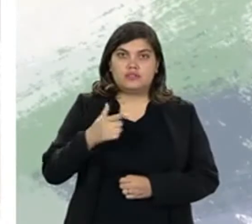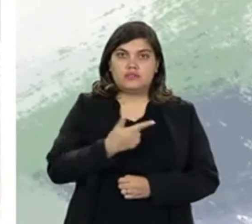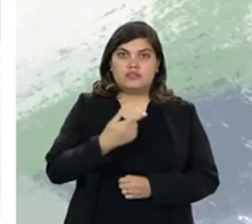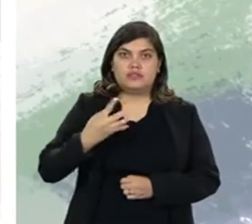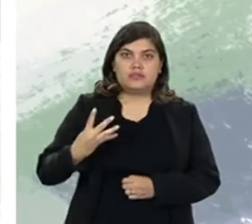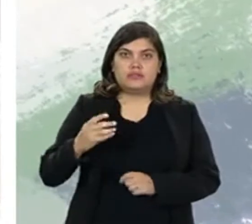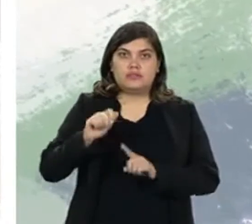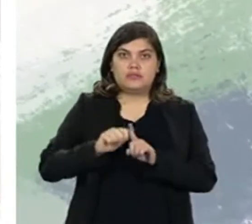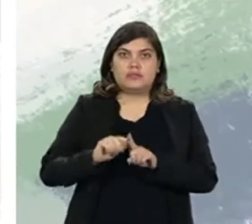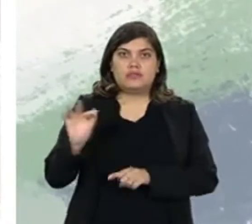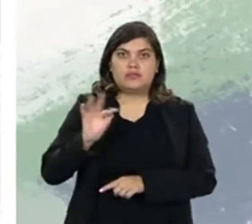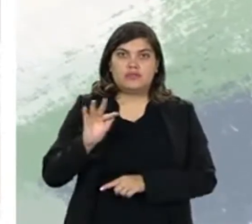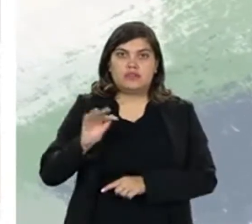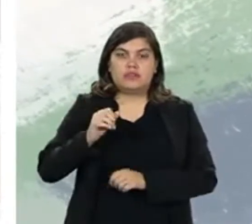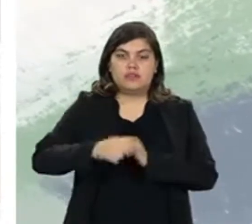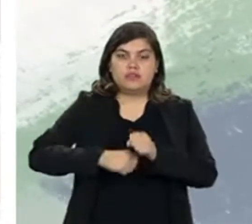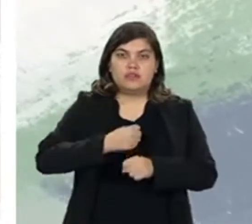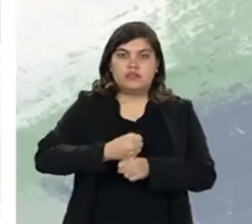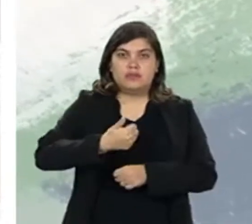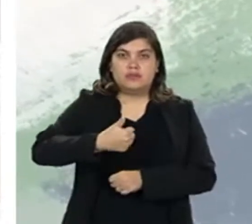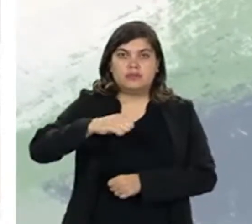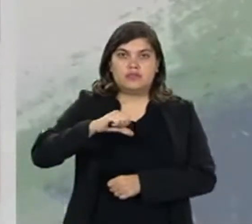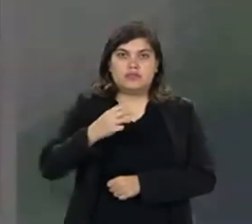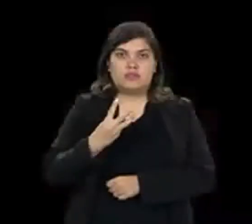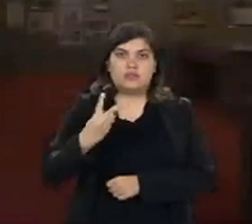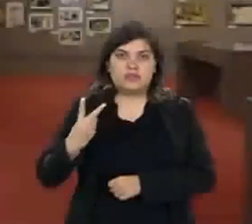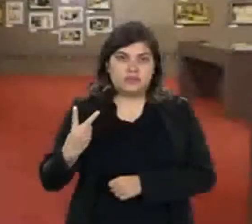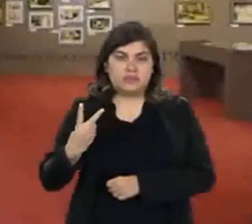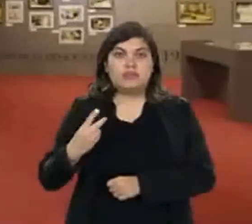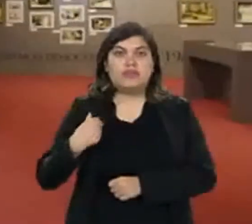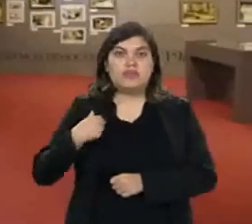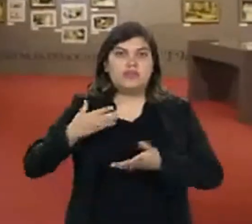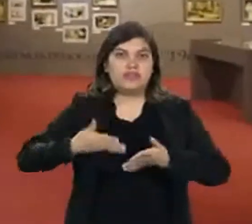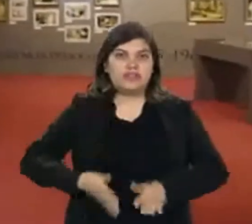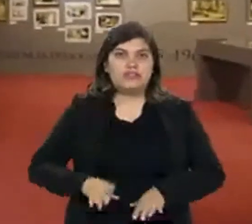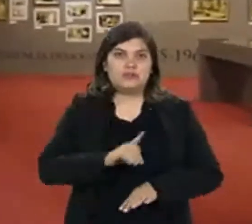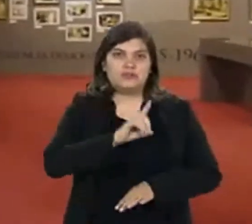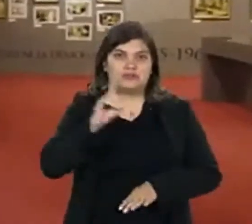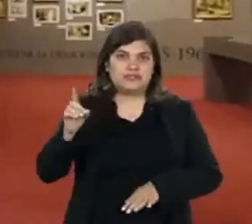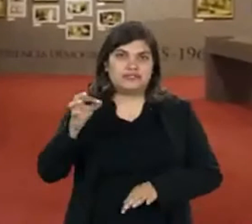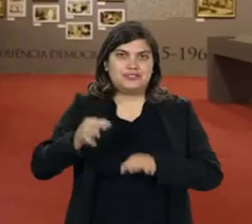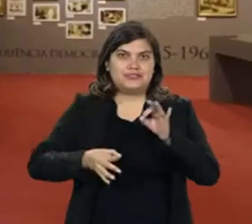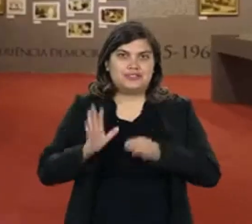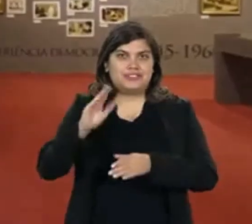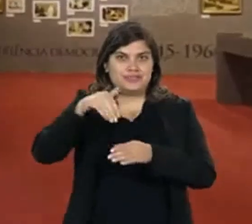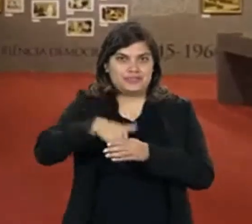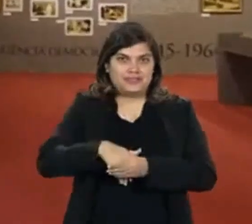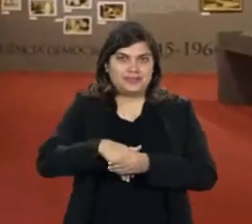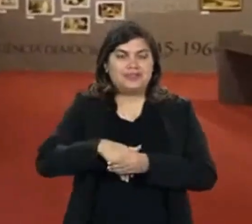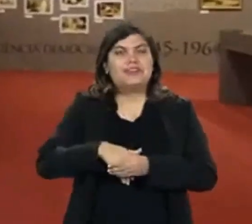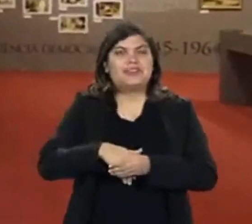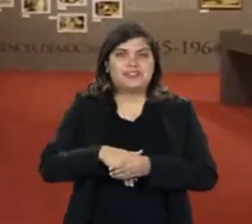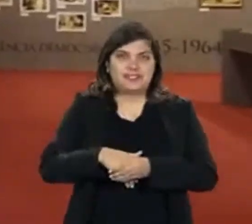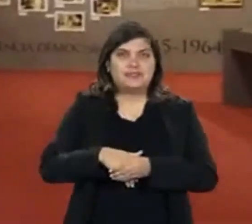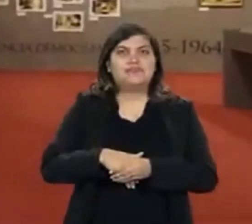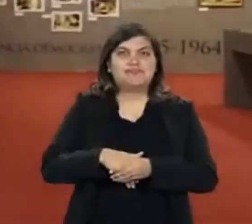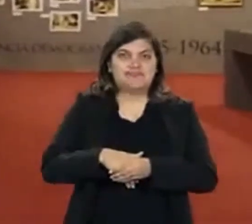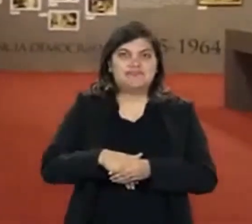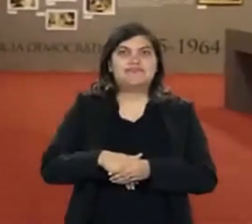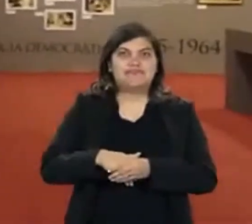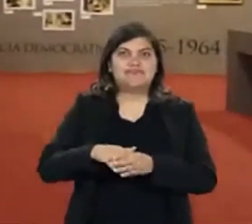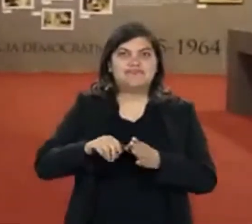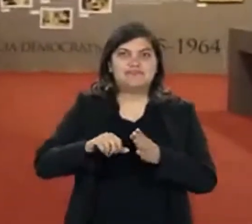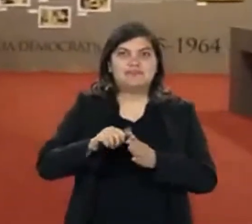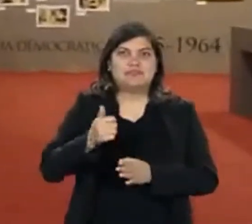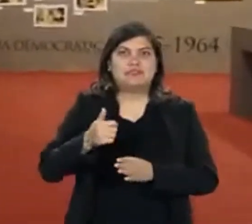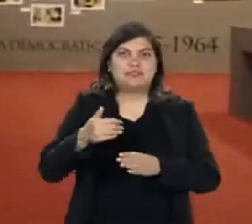dia 24 de fevereiro de 1932. Nasci no dia da justiça eleitoral e voltei